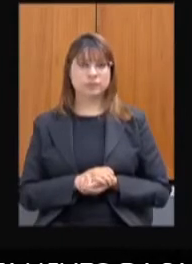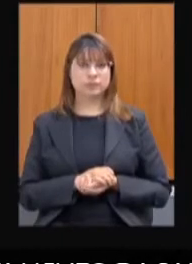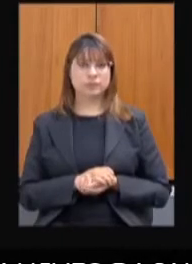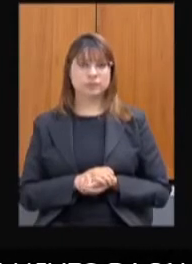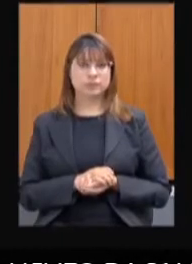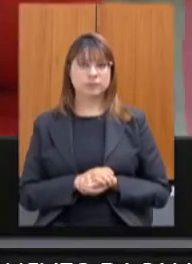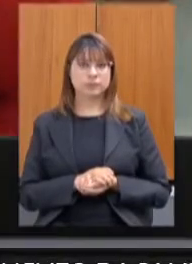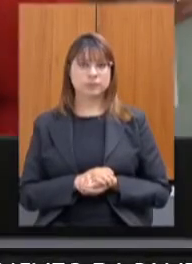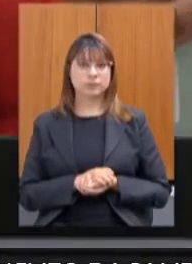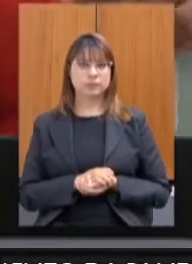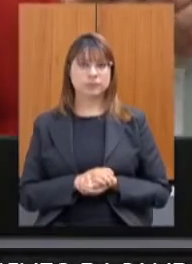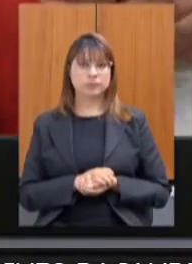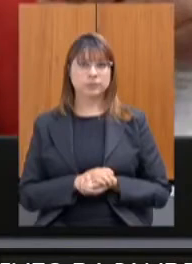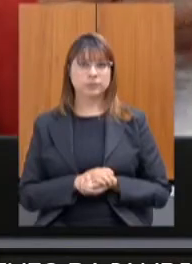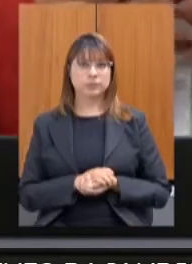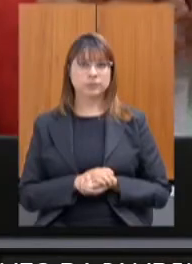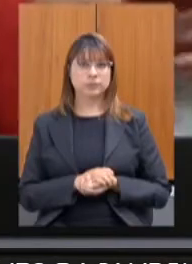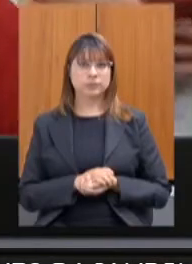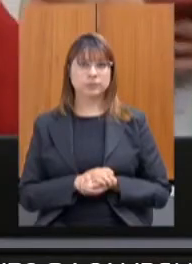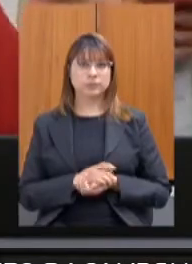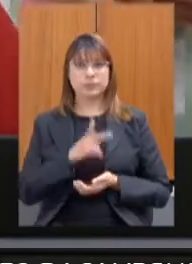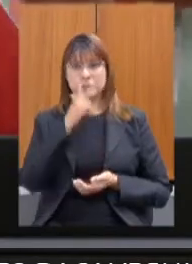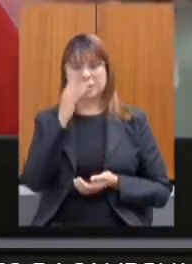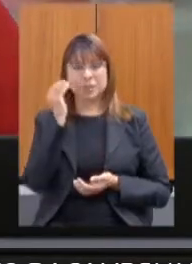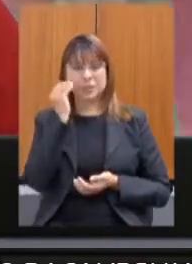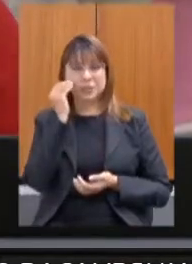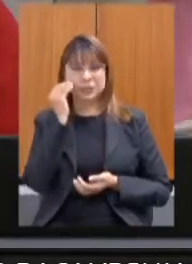me parece que está na tentativa de entrar